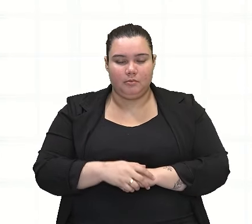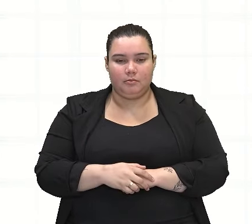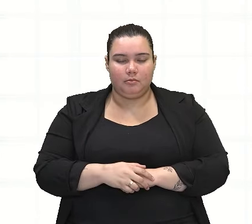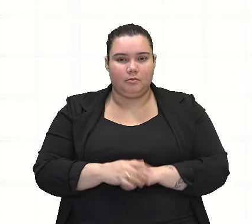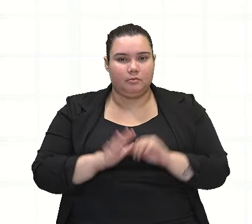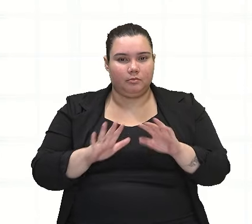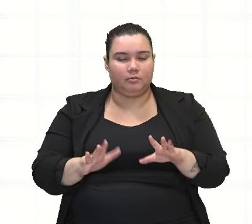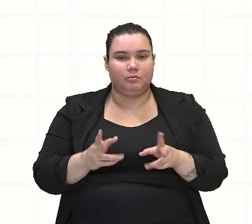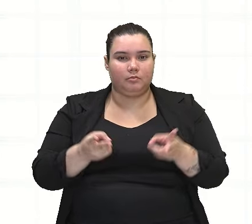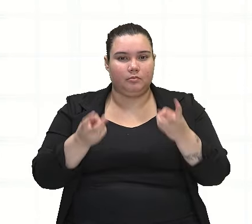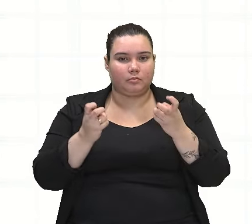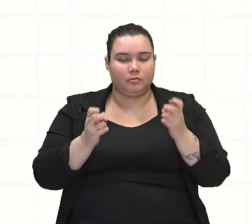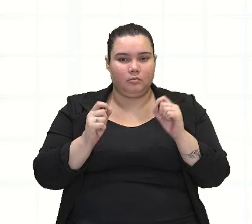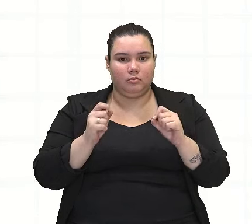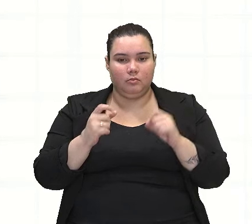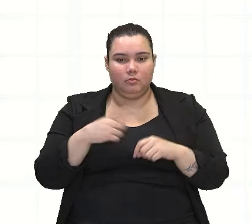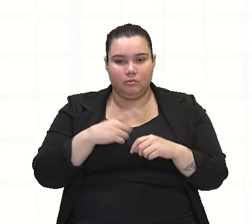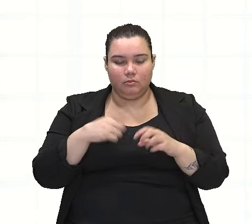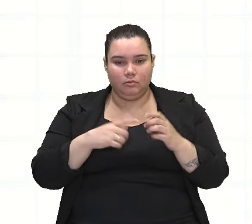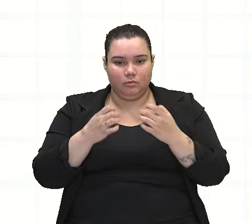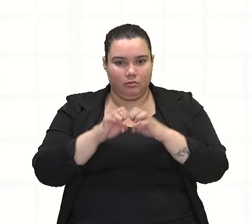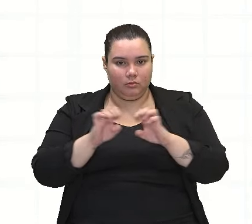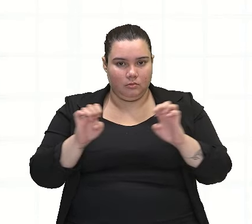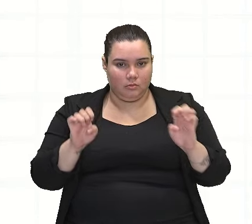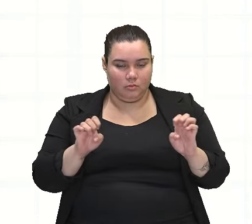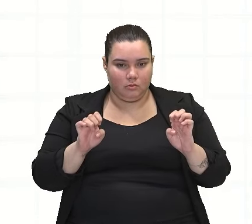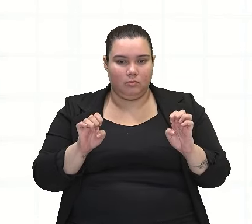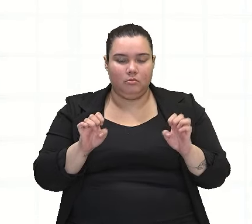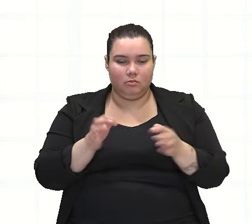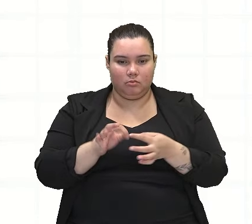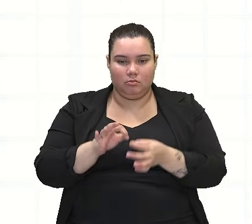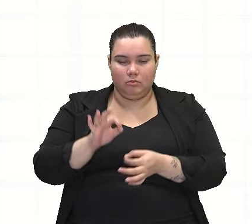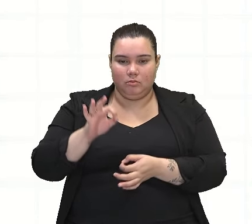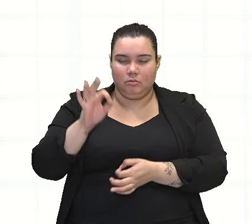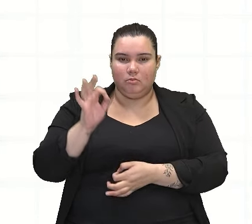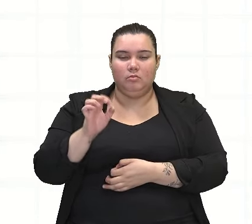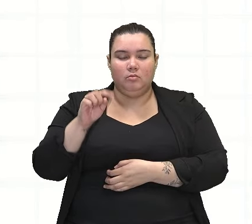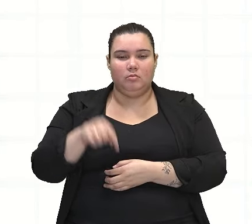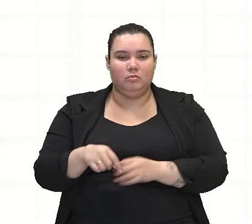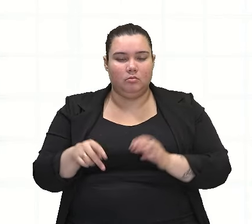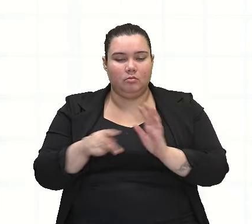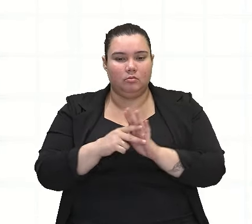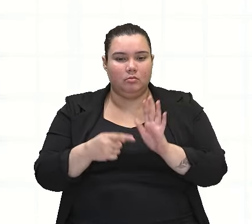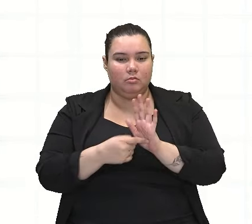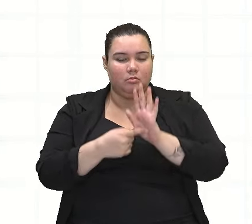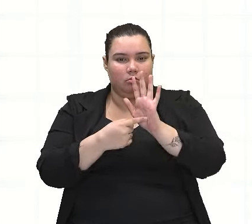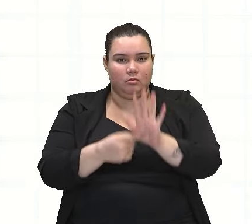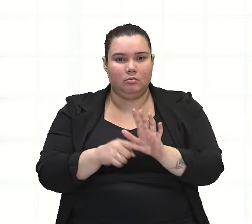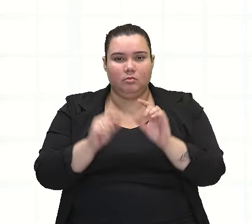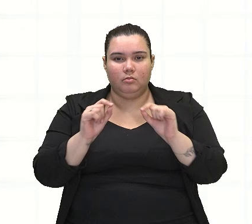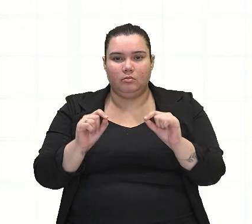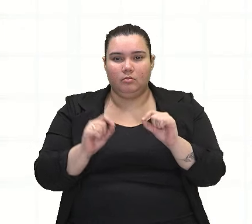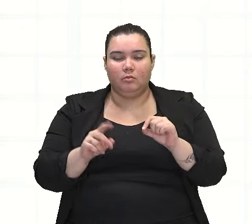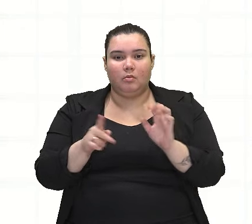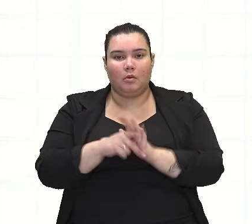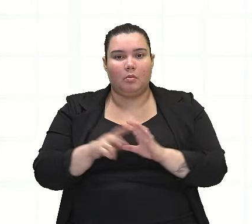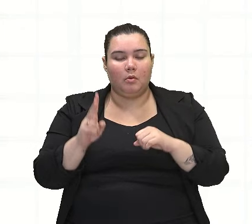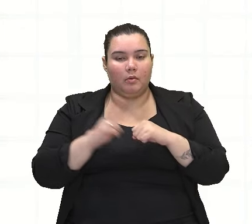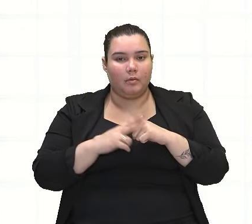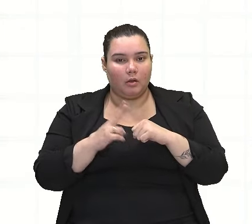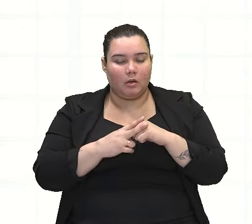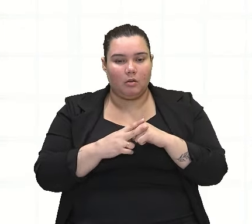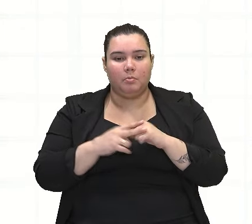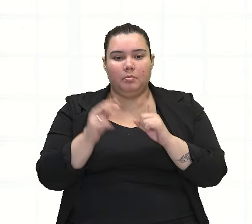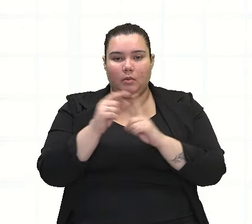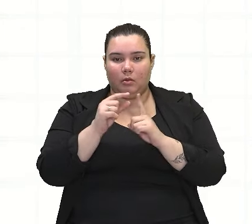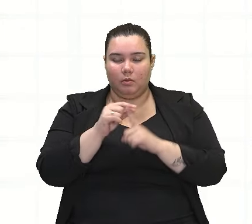observe que nós temos aqui um enunciado mais extenso, que foi colocado aqui com a presença dos verbos e das palavras que foram